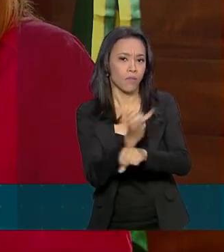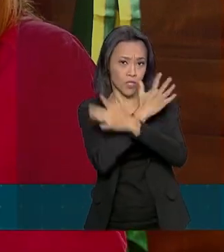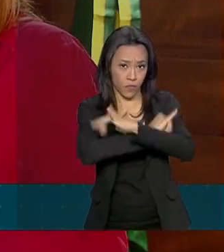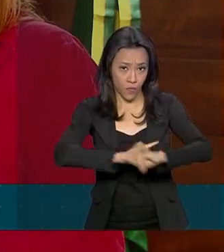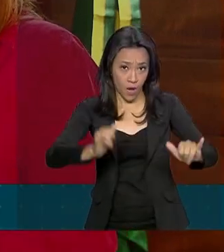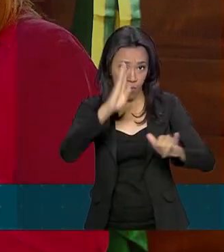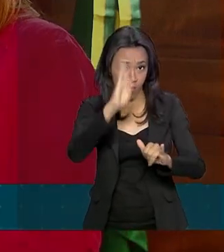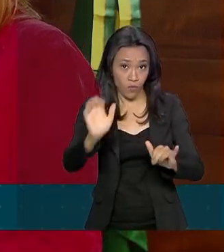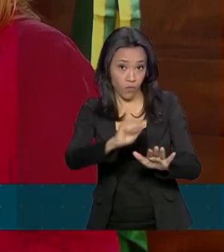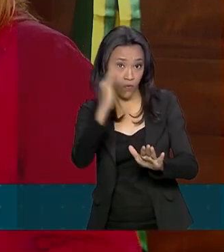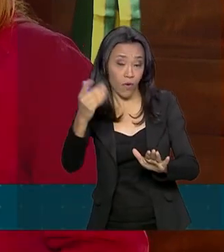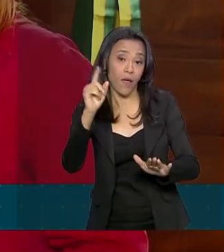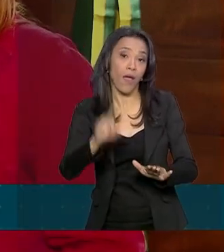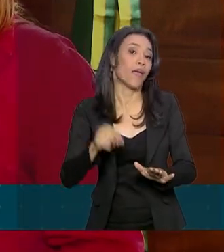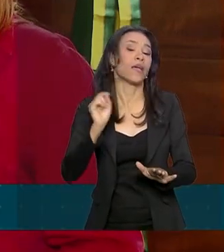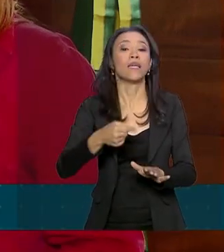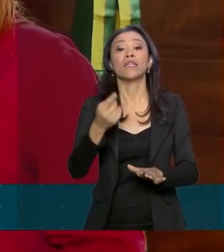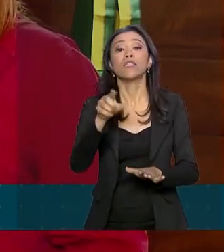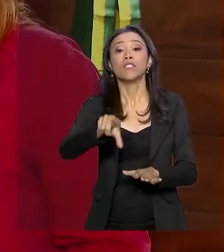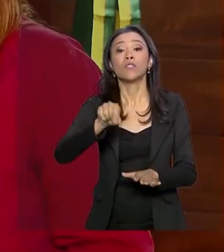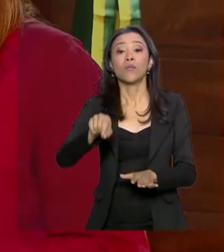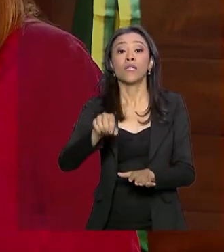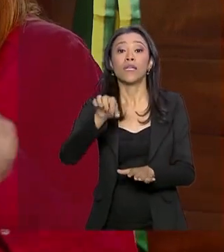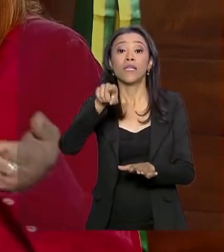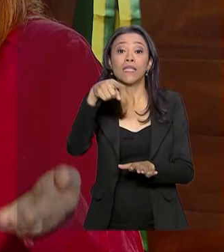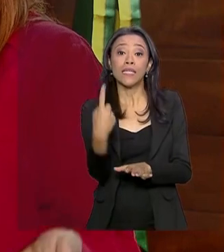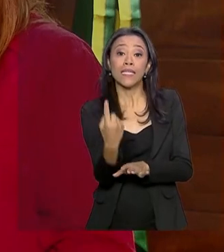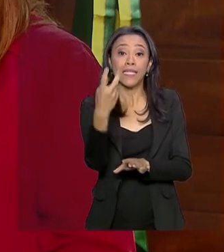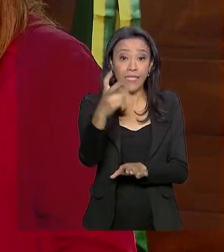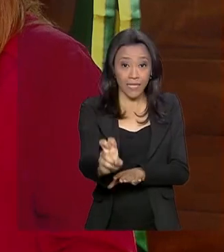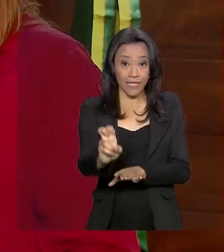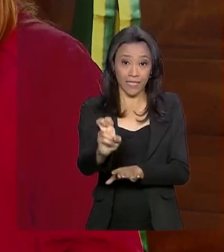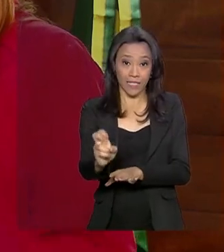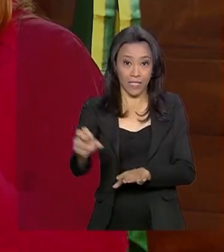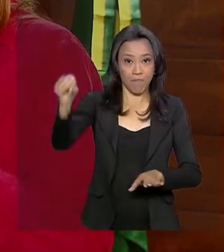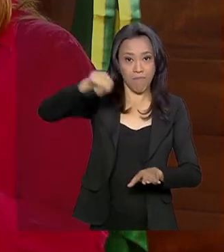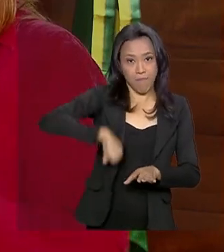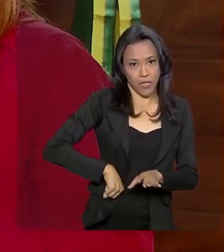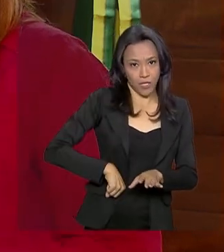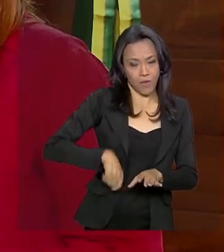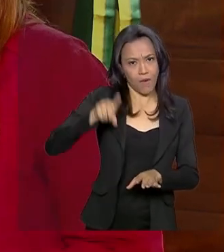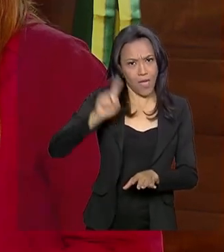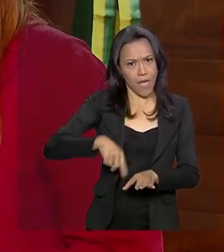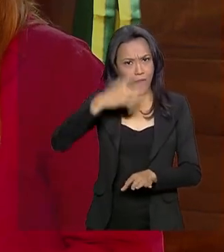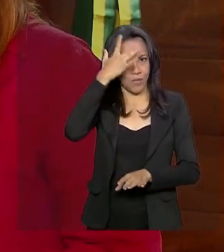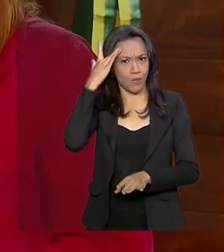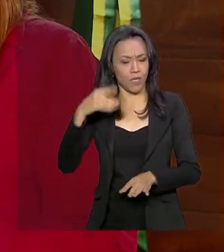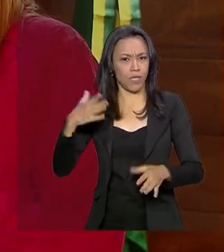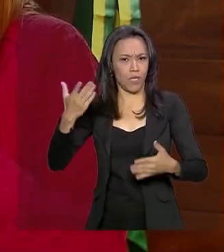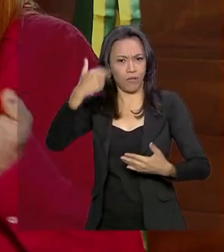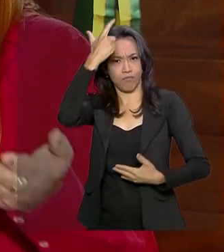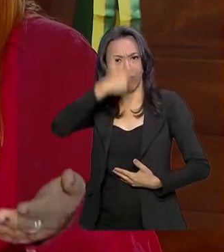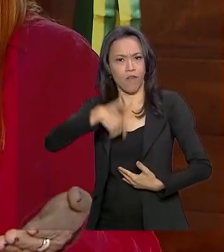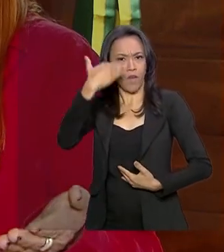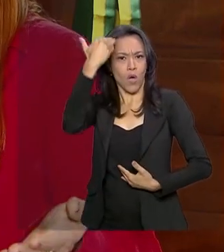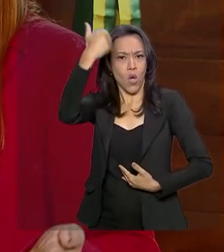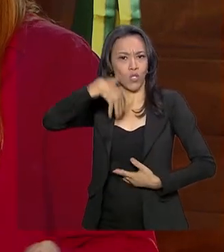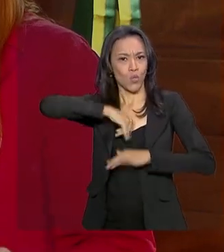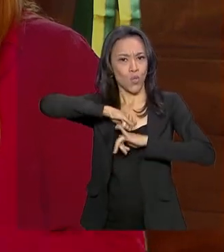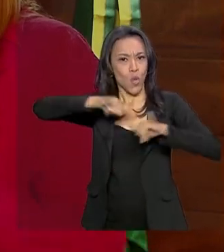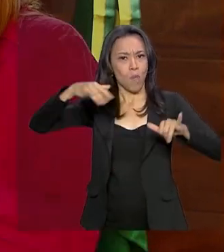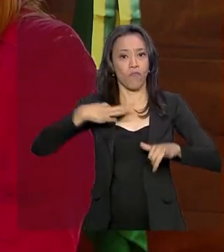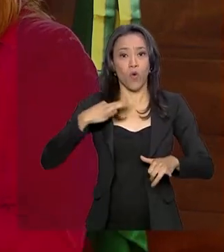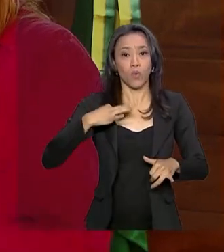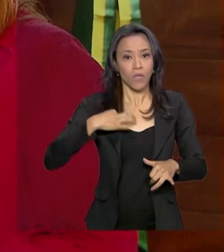é a nomeação de 15 embaixadores do turismo. São brasileiros de influência e projeção internacional que voluntariamente